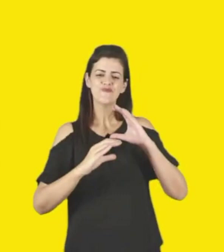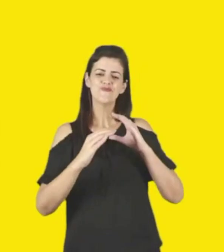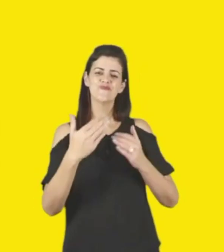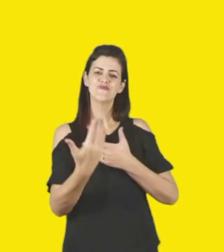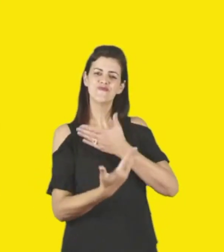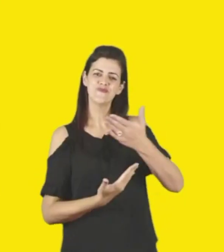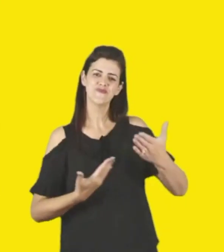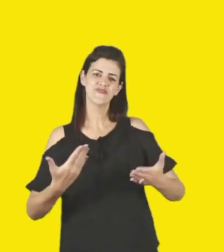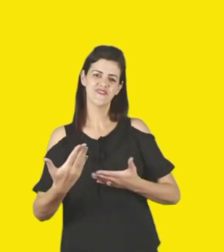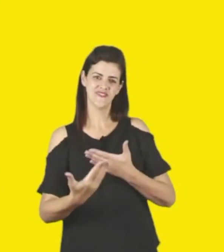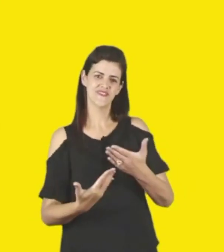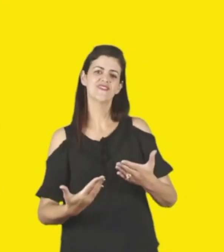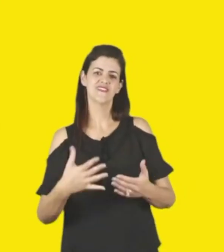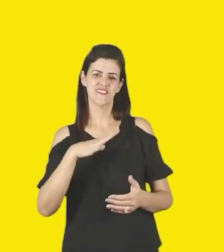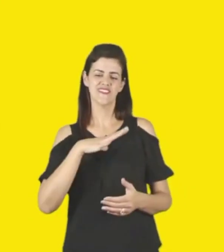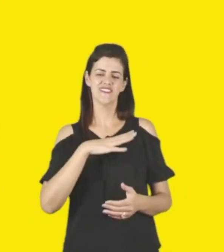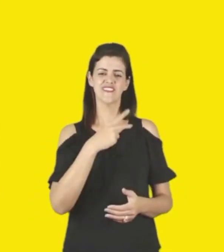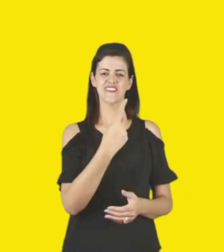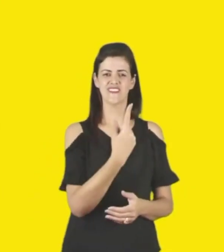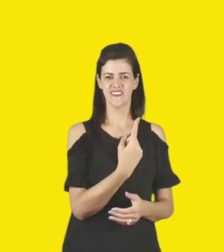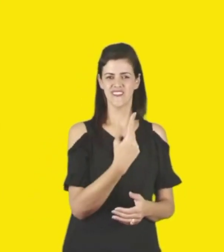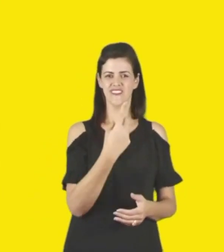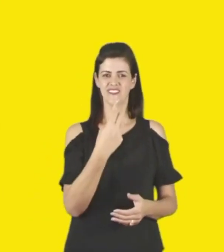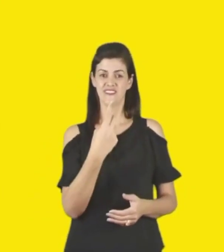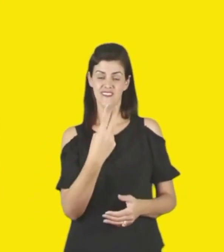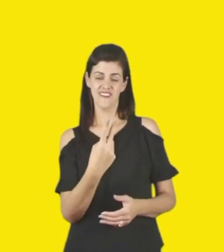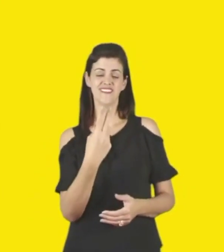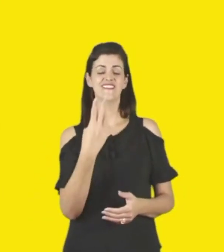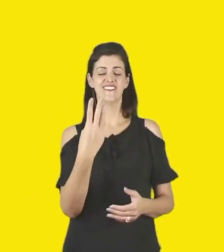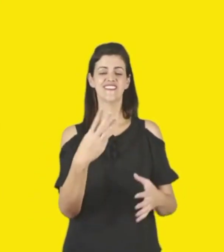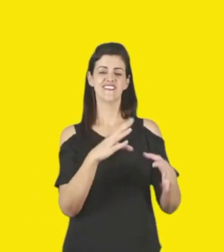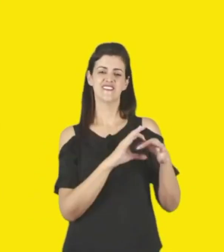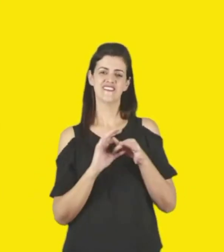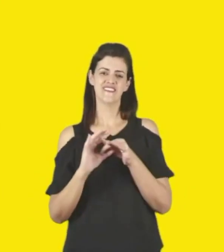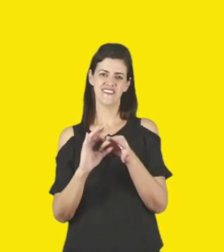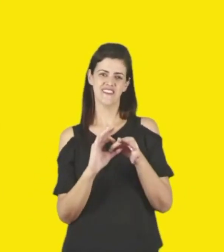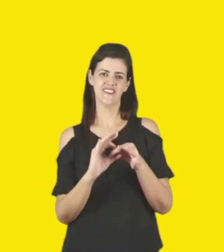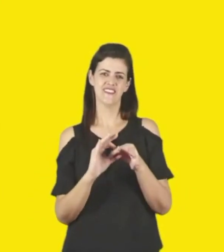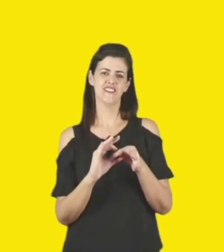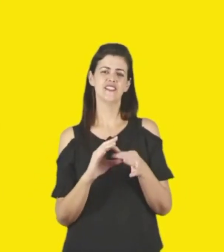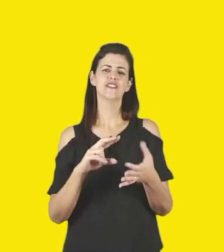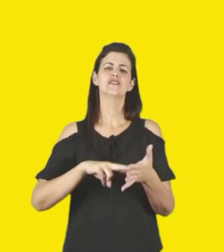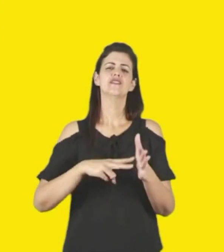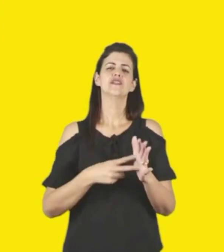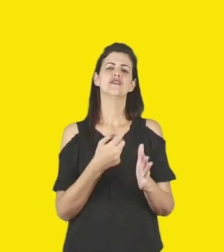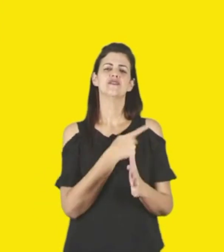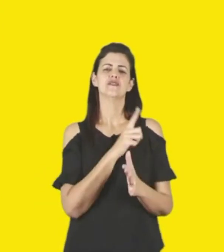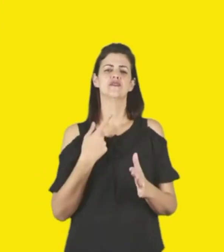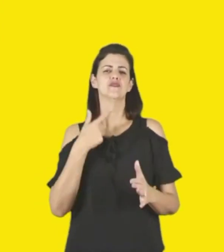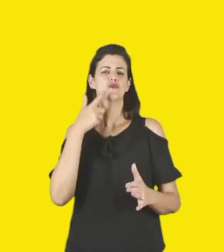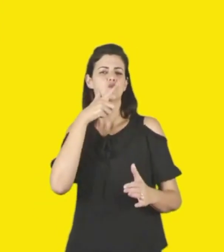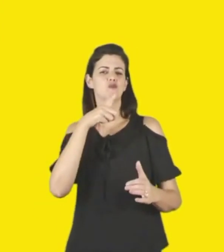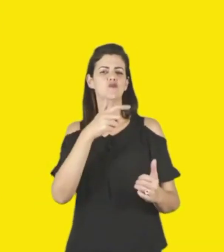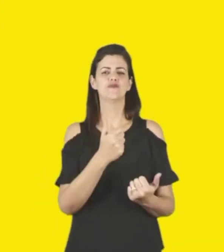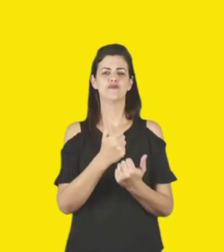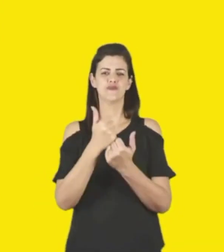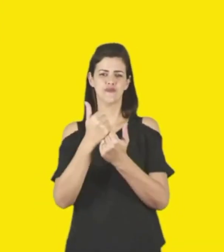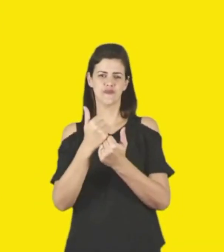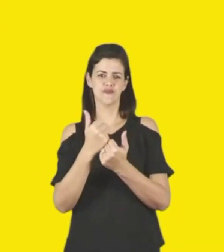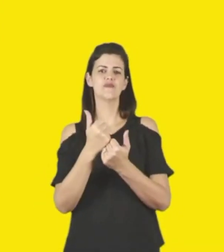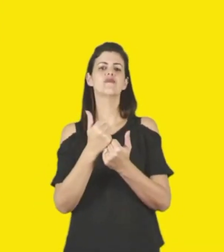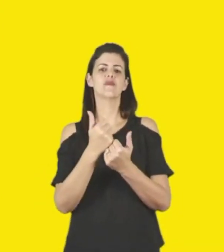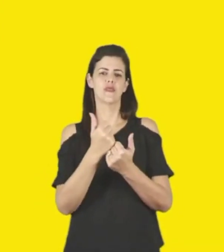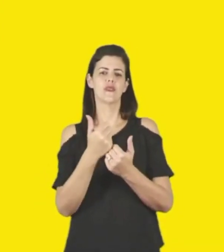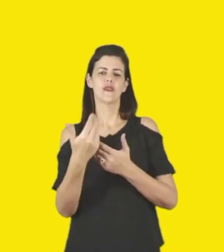já nesse circuito agora. Estabelecendo, assim, um esforço orientado no sentido de propiciar a formação